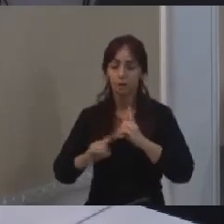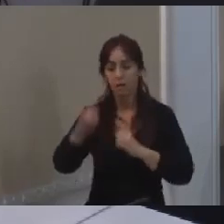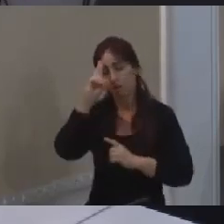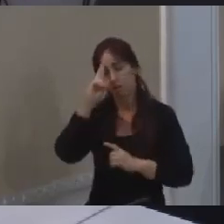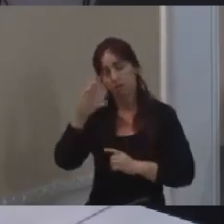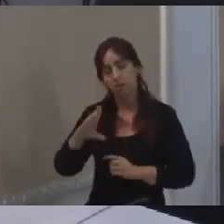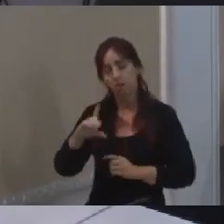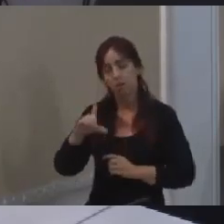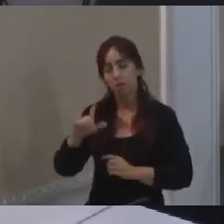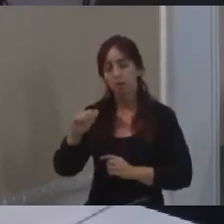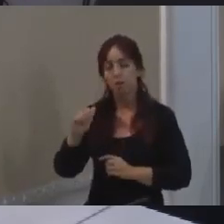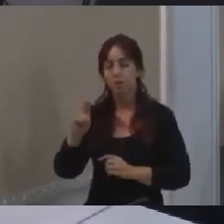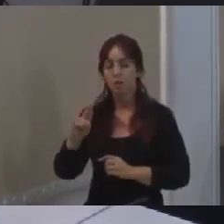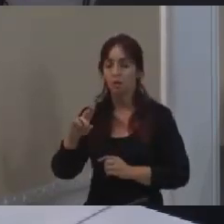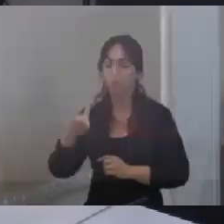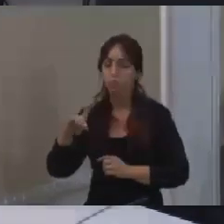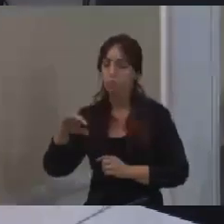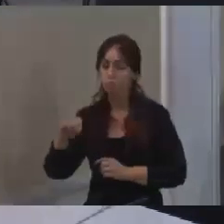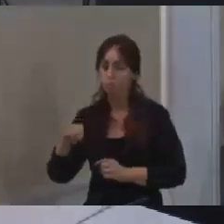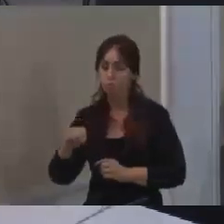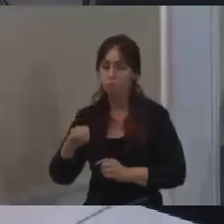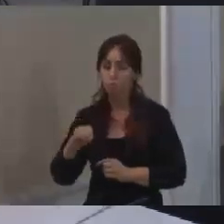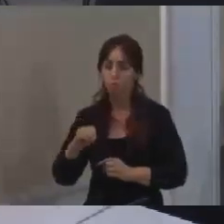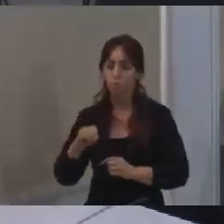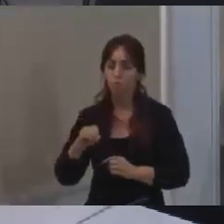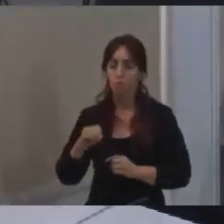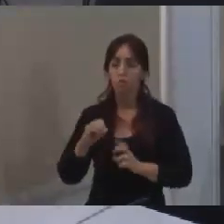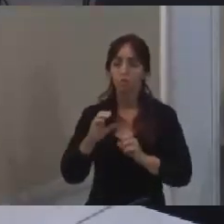senhor Cláudio da Urbel. Boa tarde, senhor Cláudio.